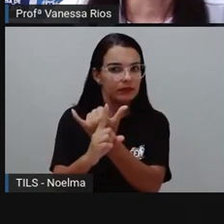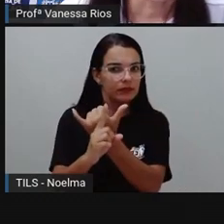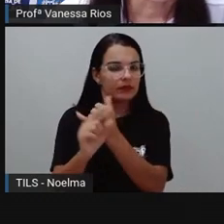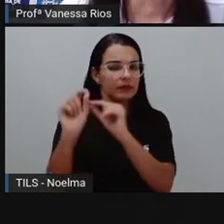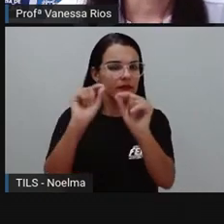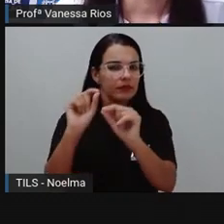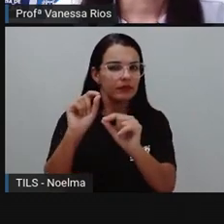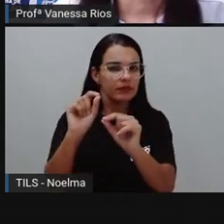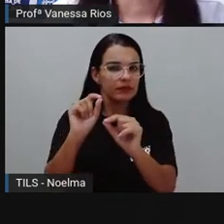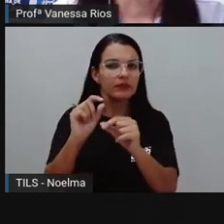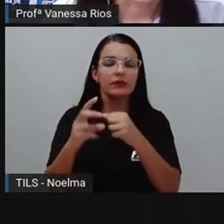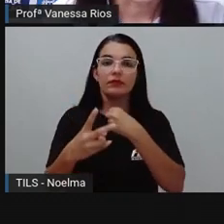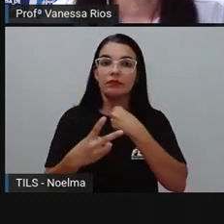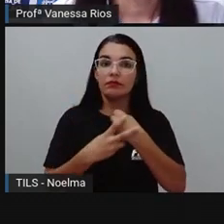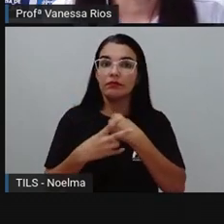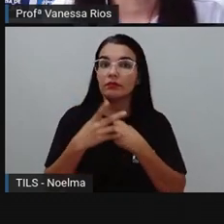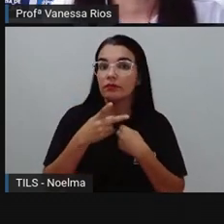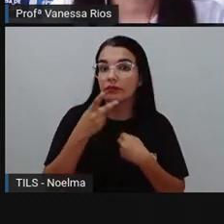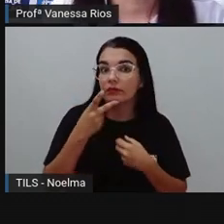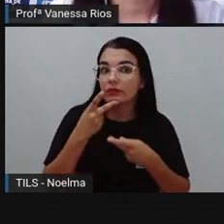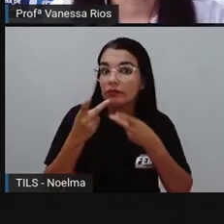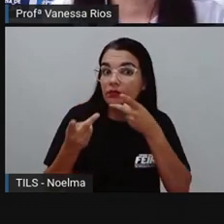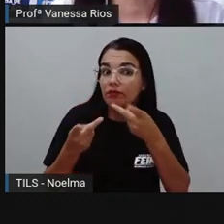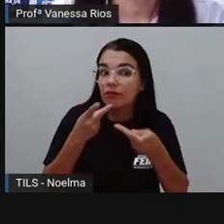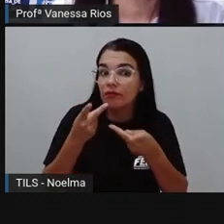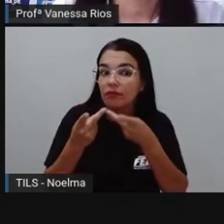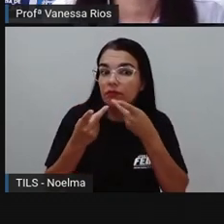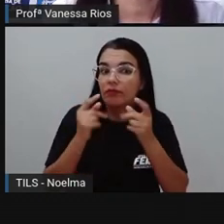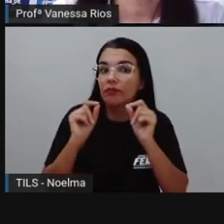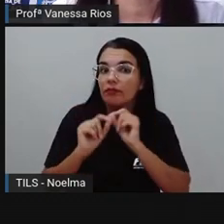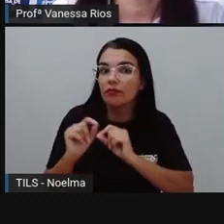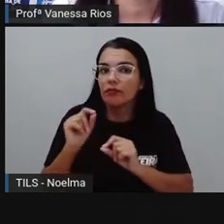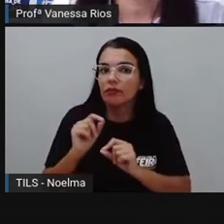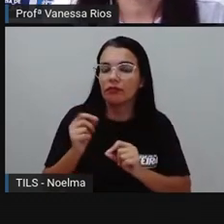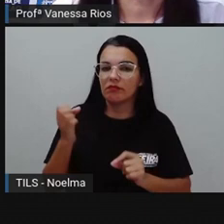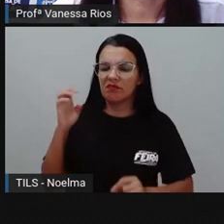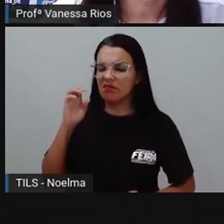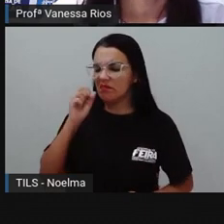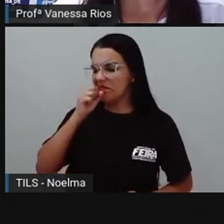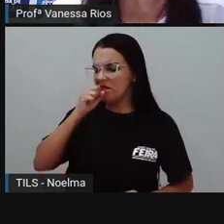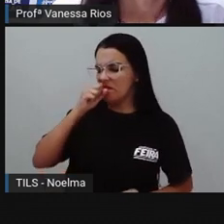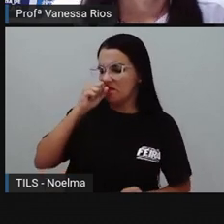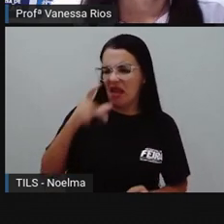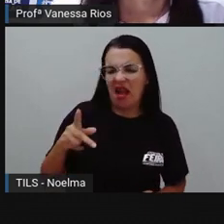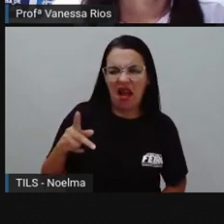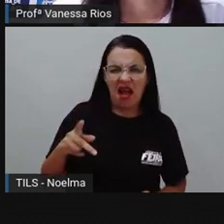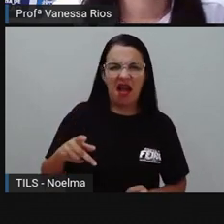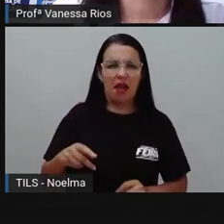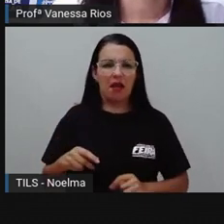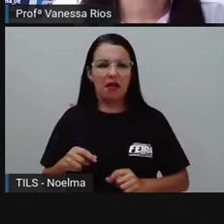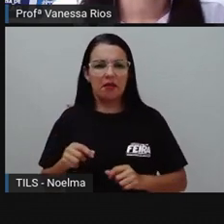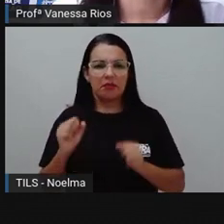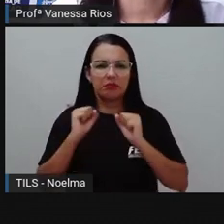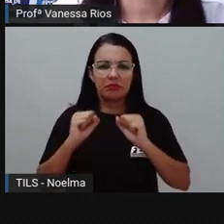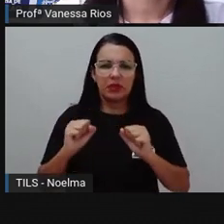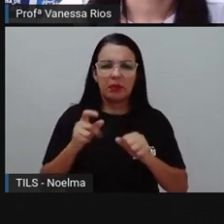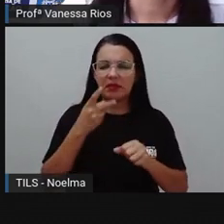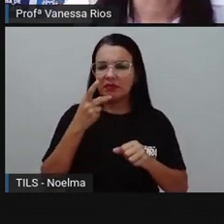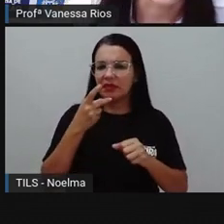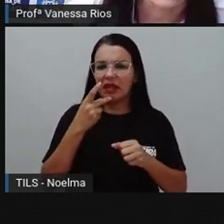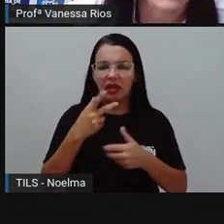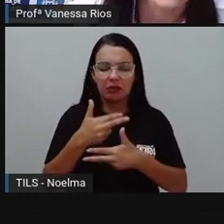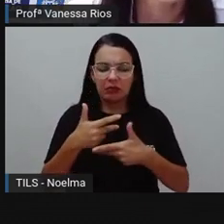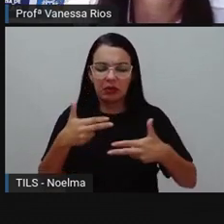insultar, xingar e apelidar pejorativamente. O bullying pode ser